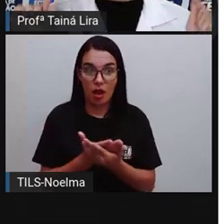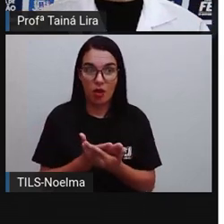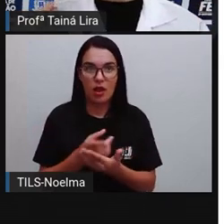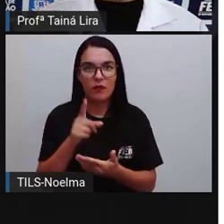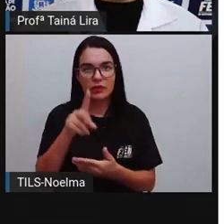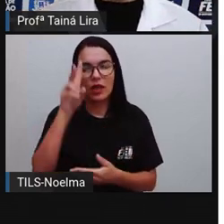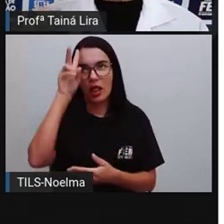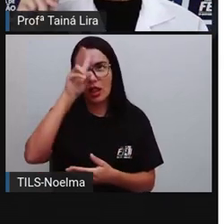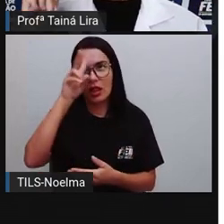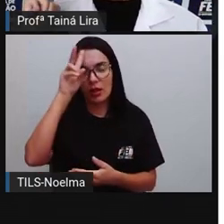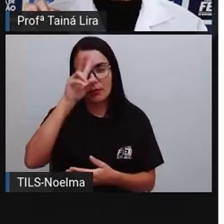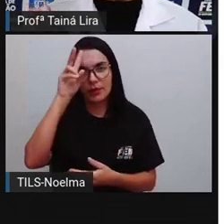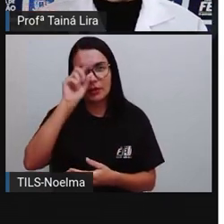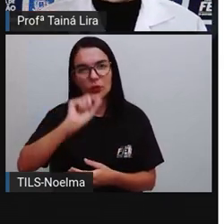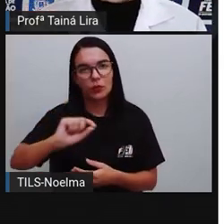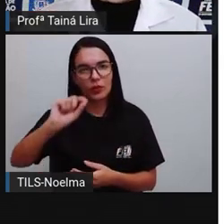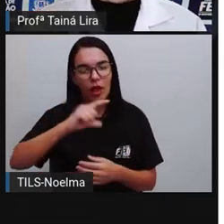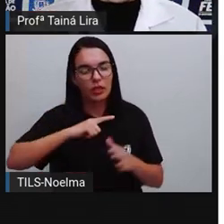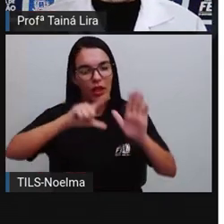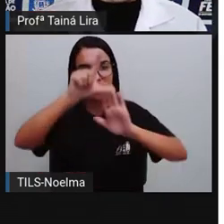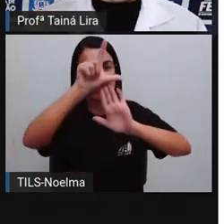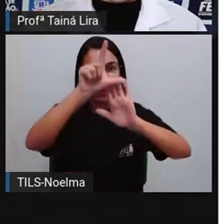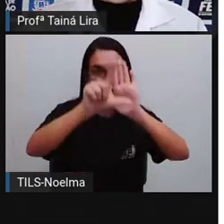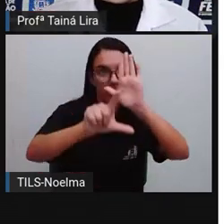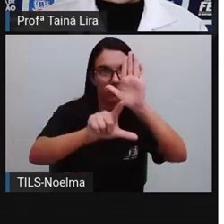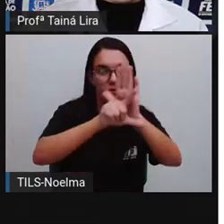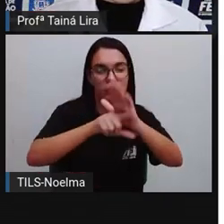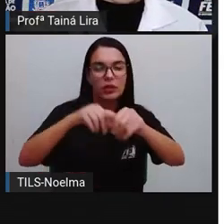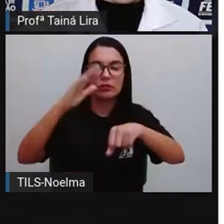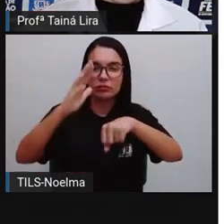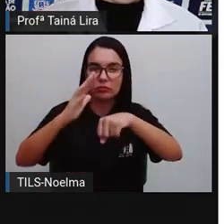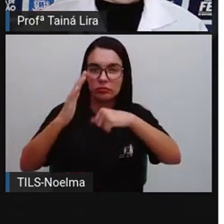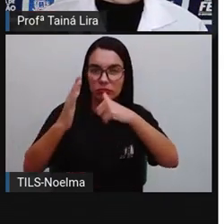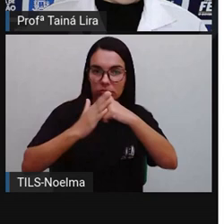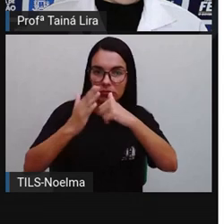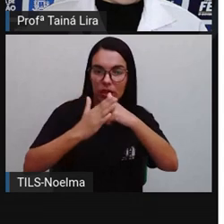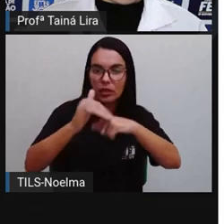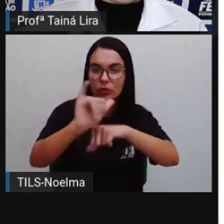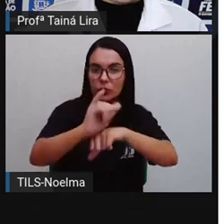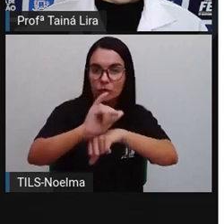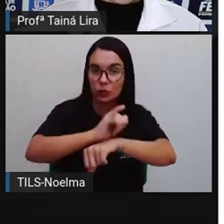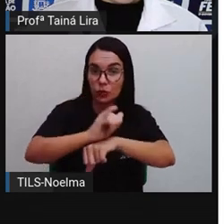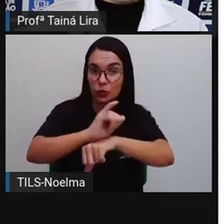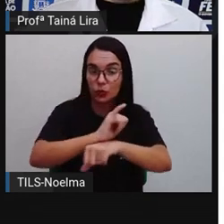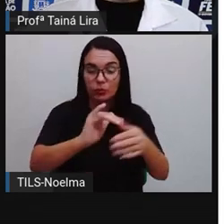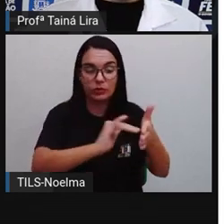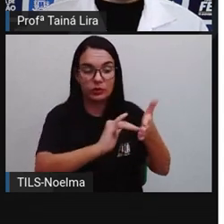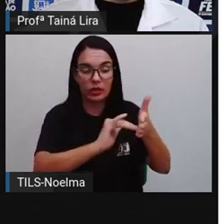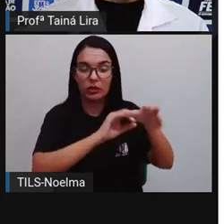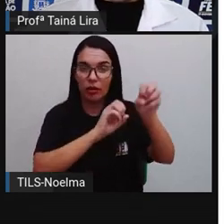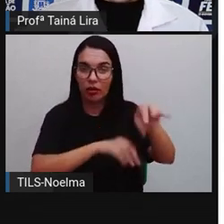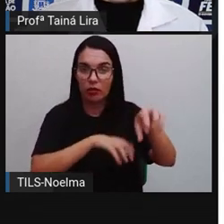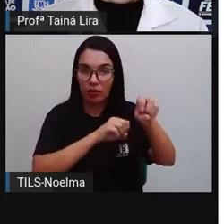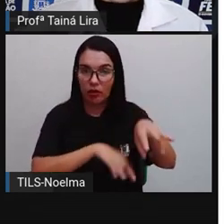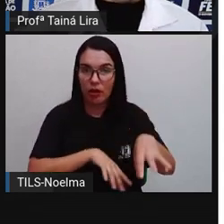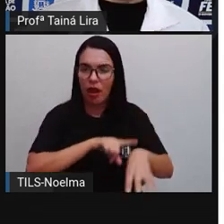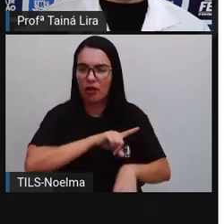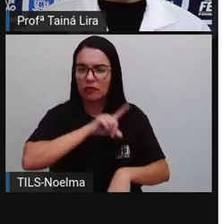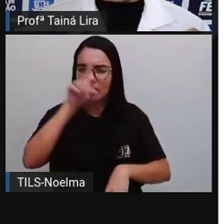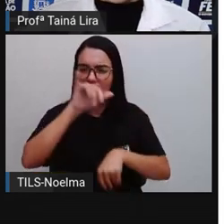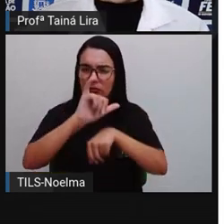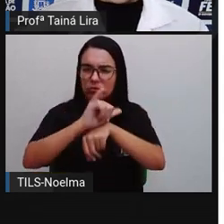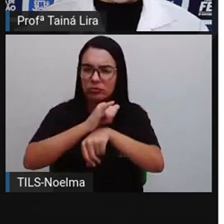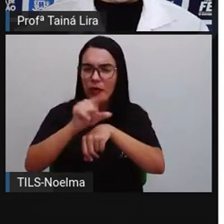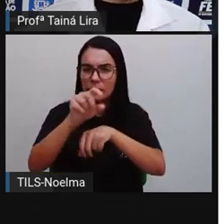lembrando que nós temos a playlist do segundo ano no canal da Secretaria de Educação, tá? Então, lá no YouTube